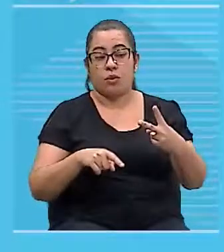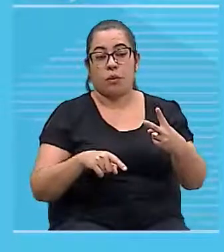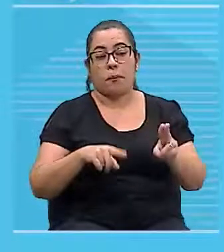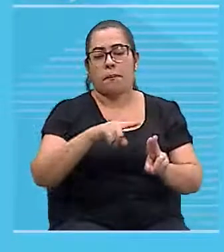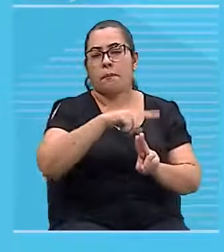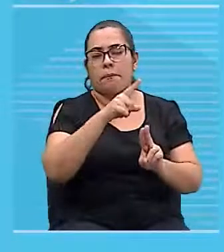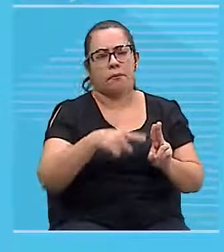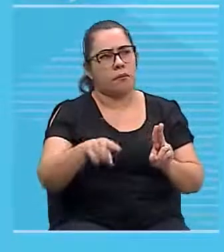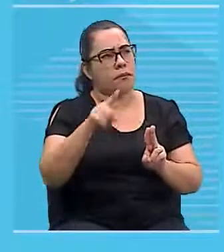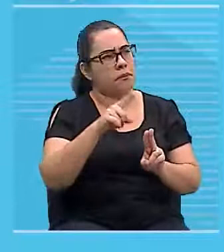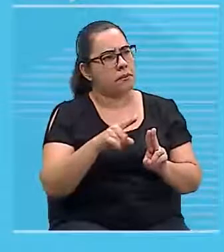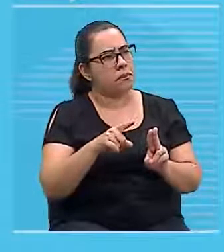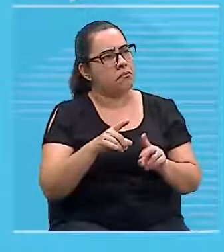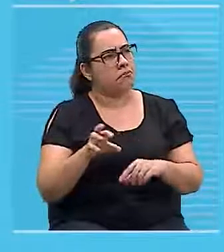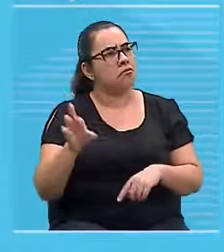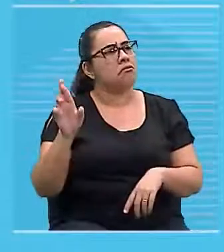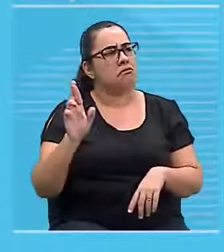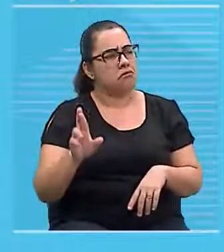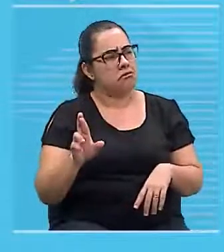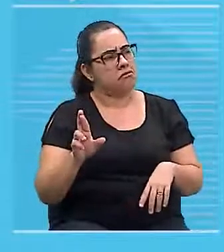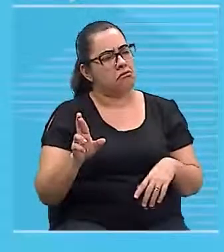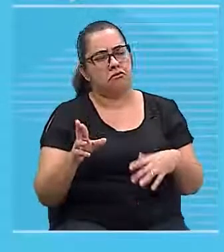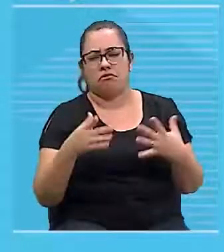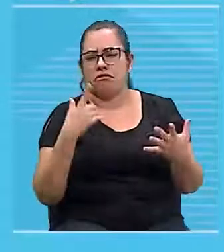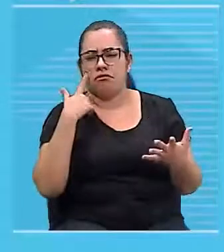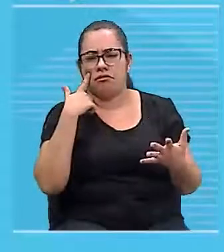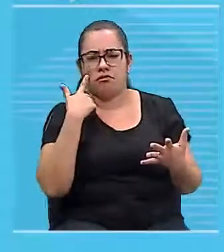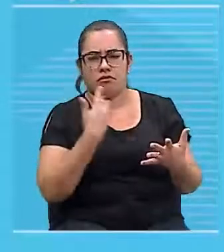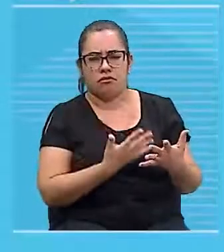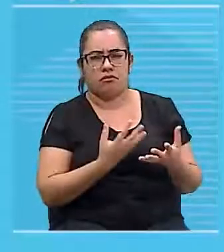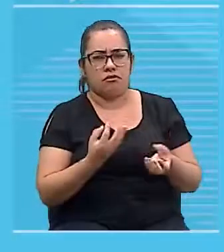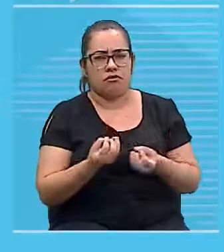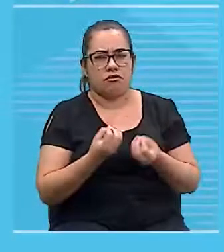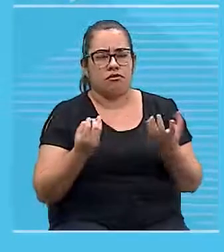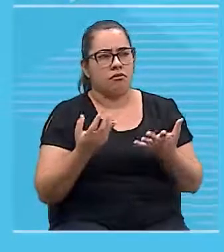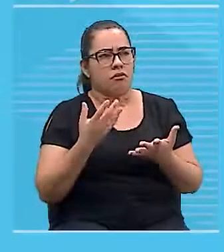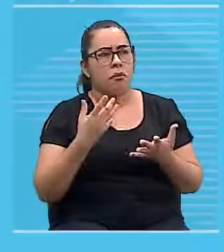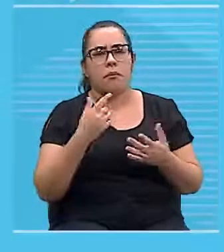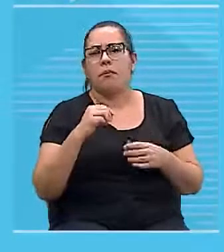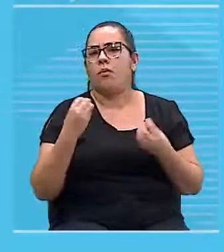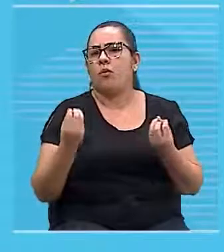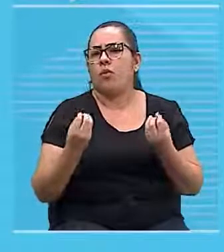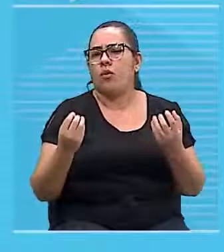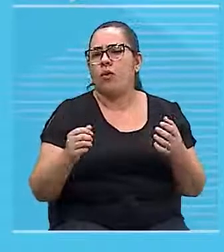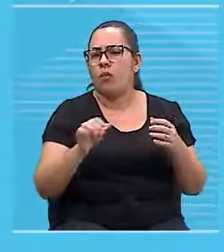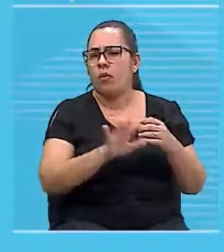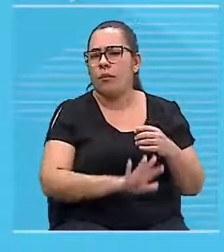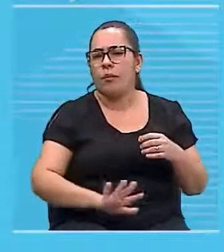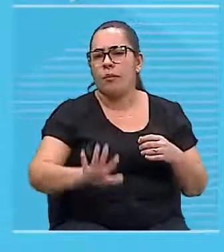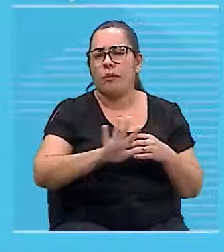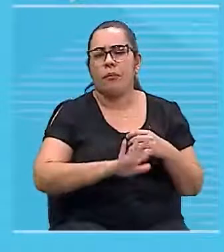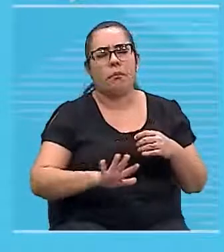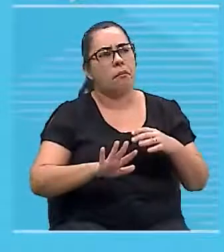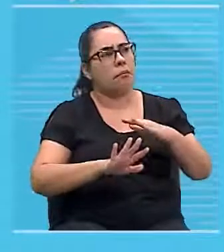professor, estou percebendo que o denominador da fração, a parte de baixo dela,